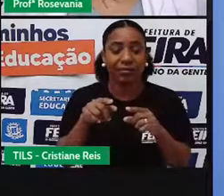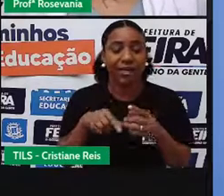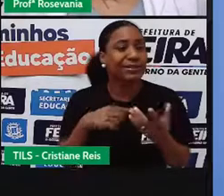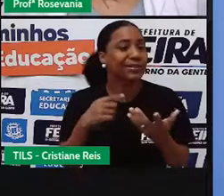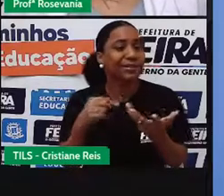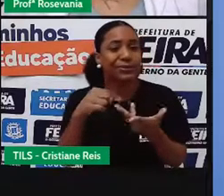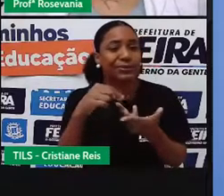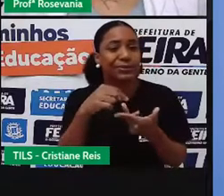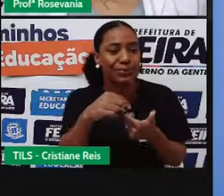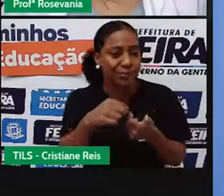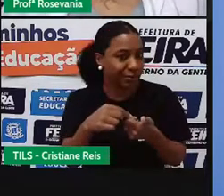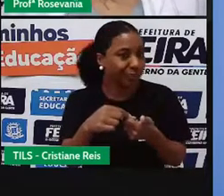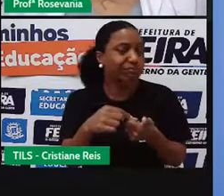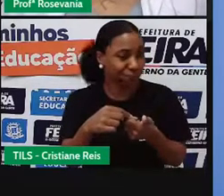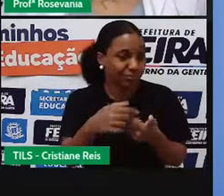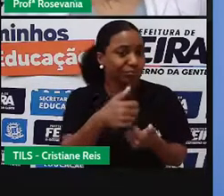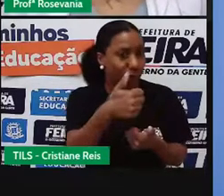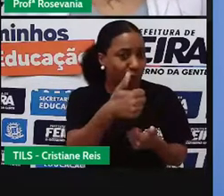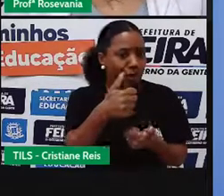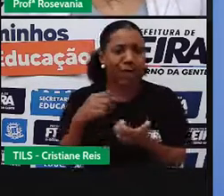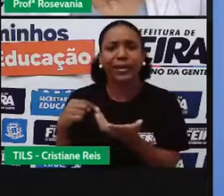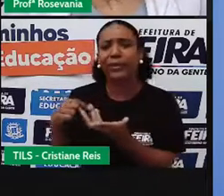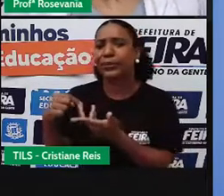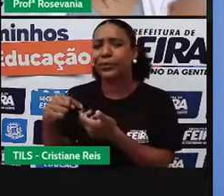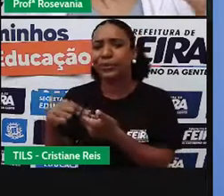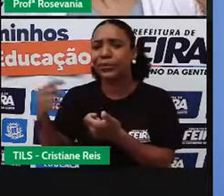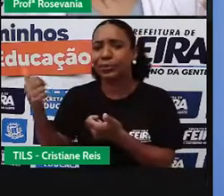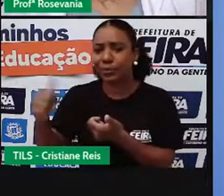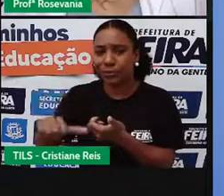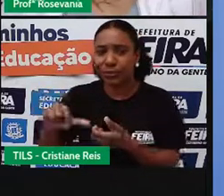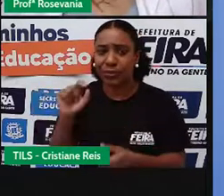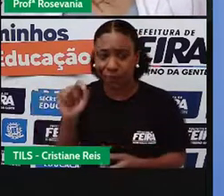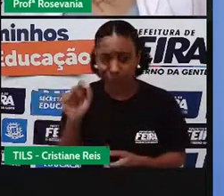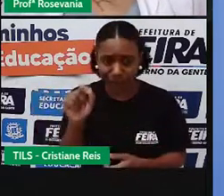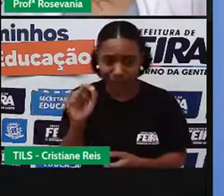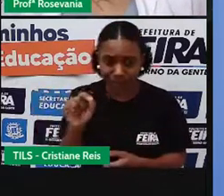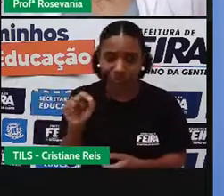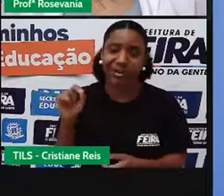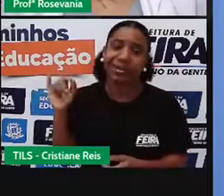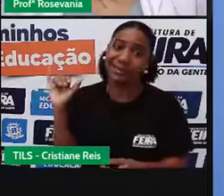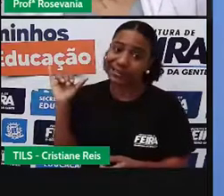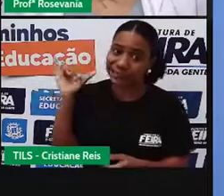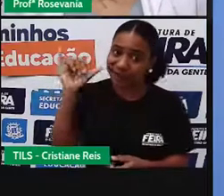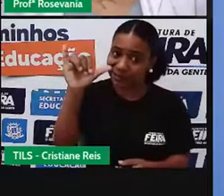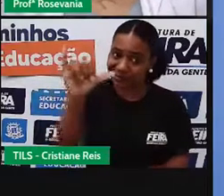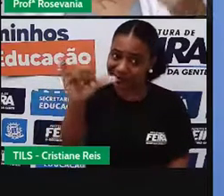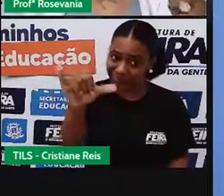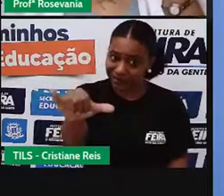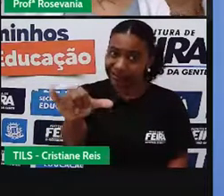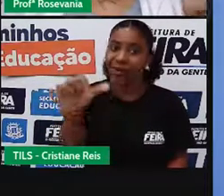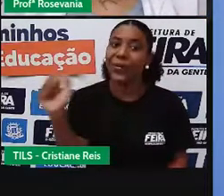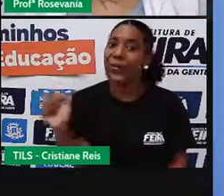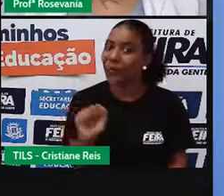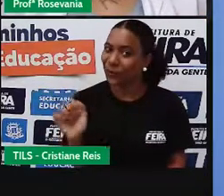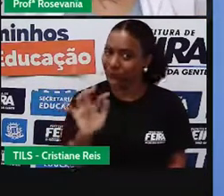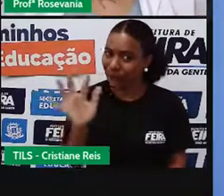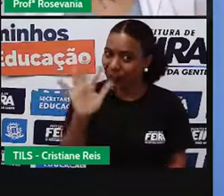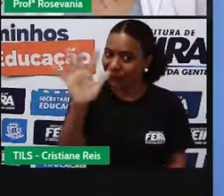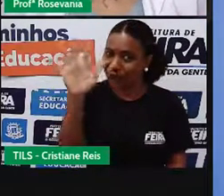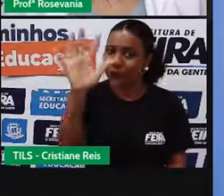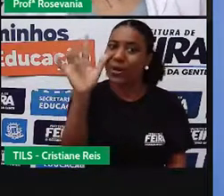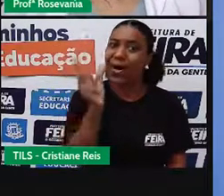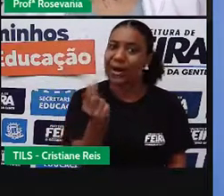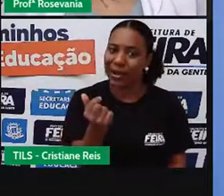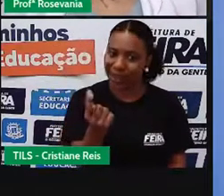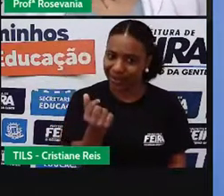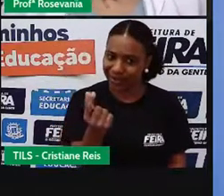carga, o custo é bastante elevado, porque viajar de avião, transportar coisas de avião, né, precisa de um pouquinho, né, mais de dinheiro,